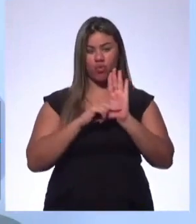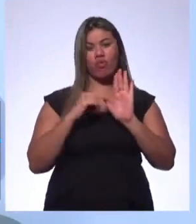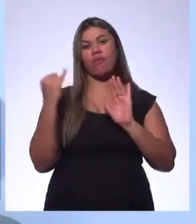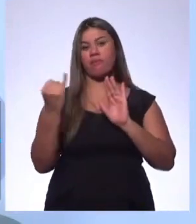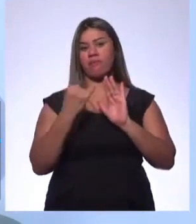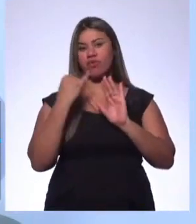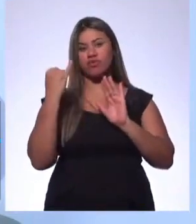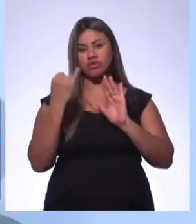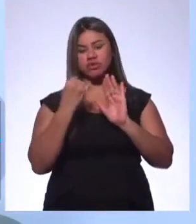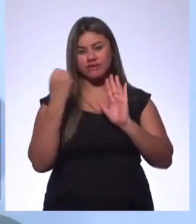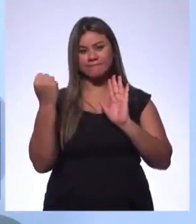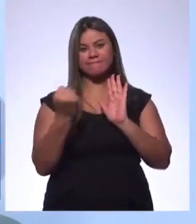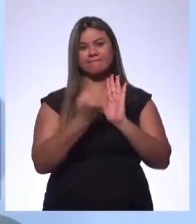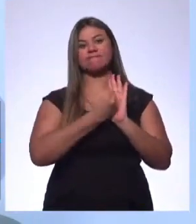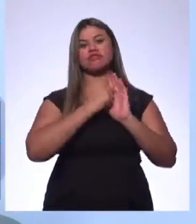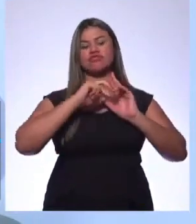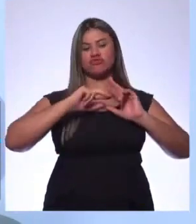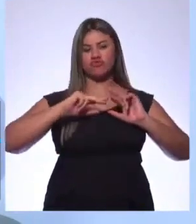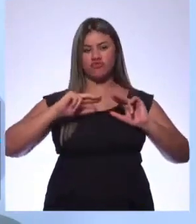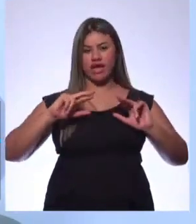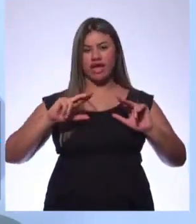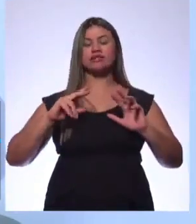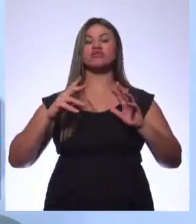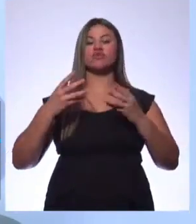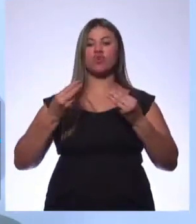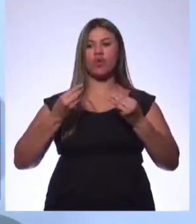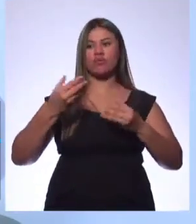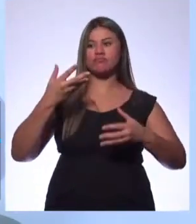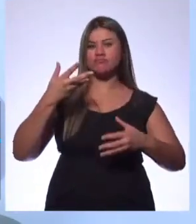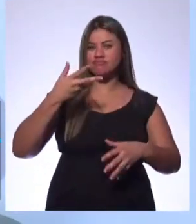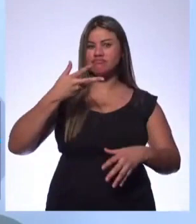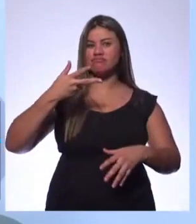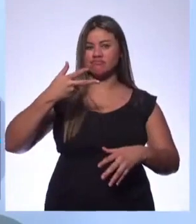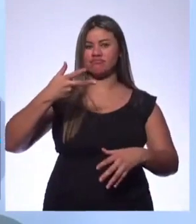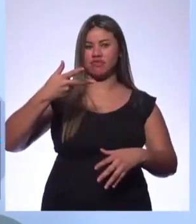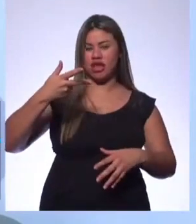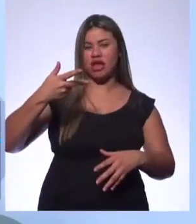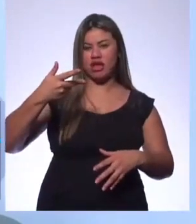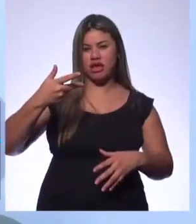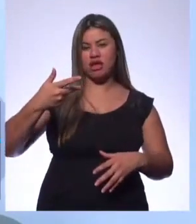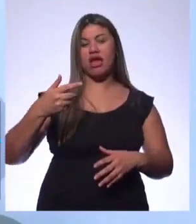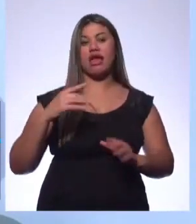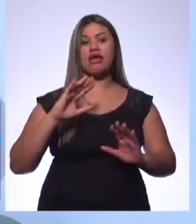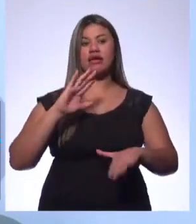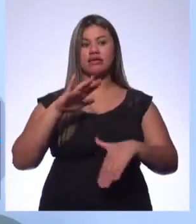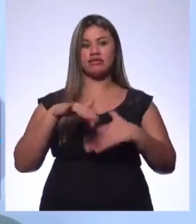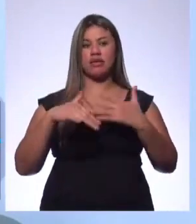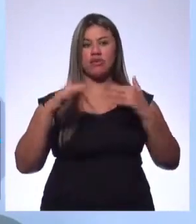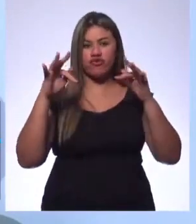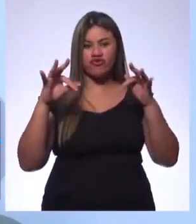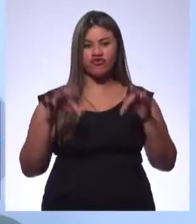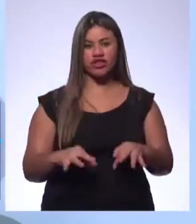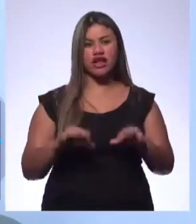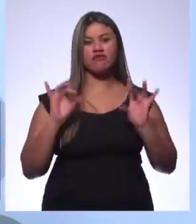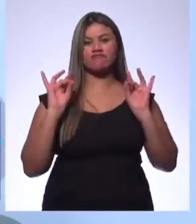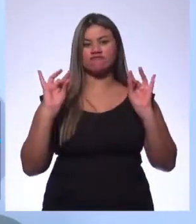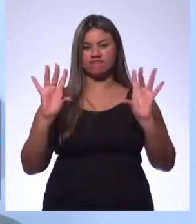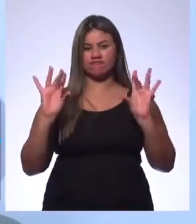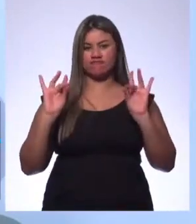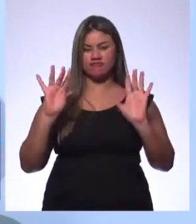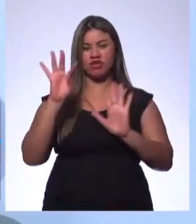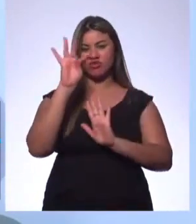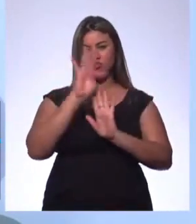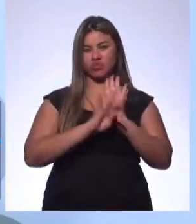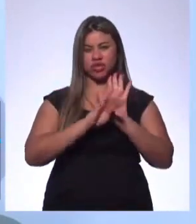importantes, dou aquela destacada, já começo a preparar o leitor para chegar ali na grande final do meu